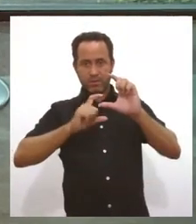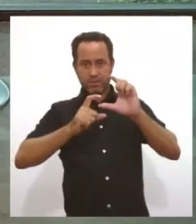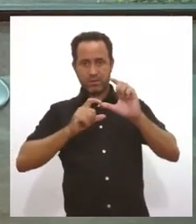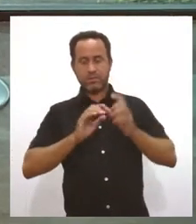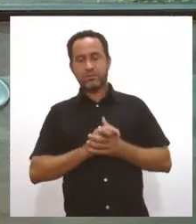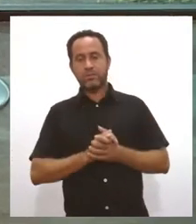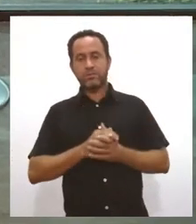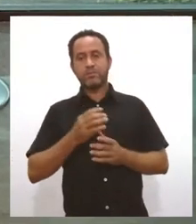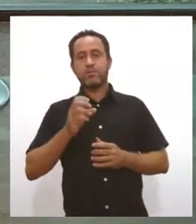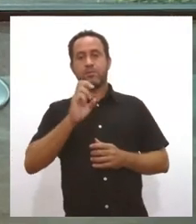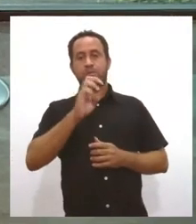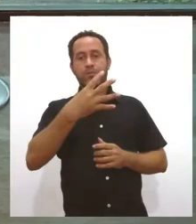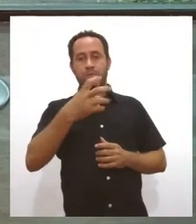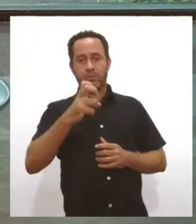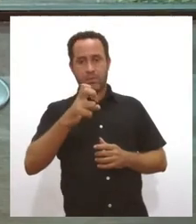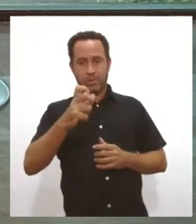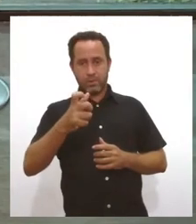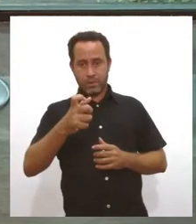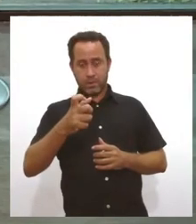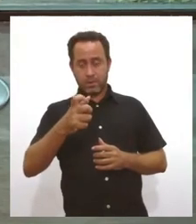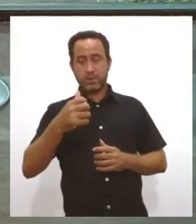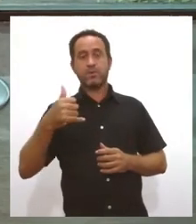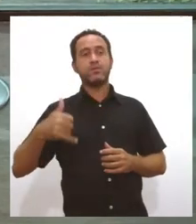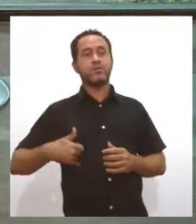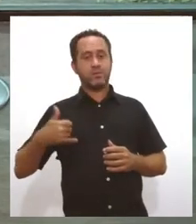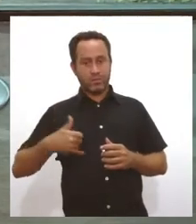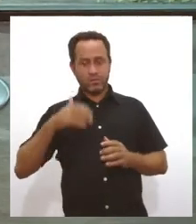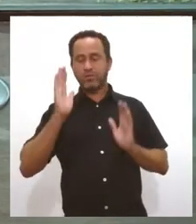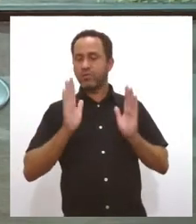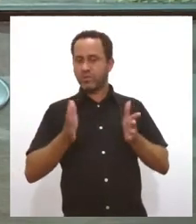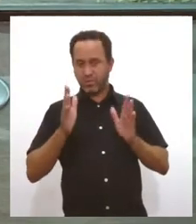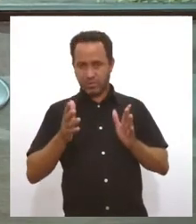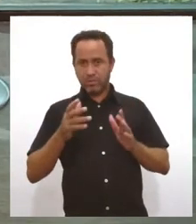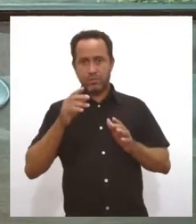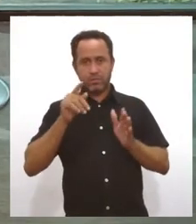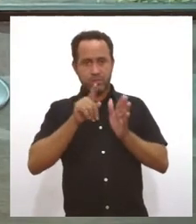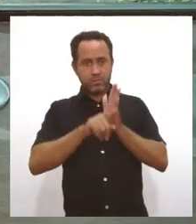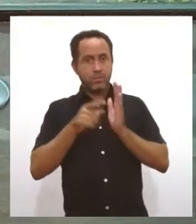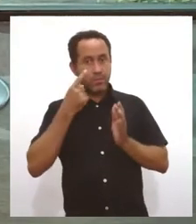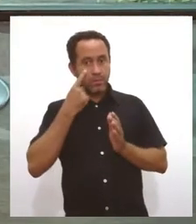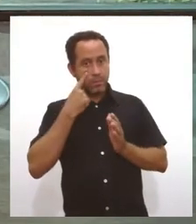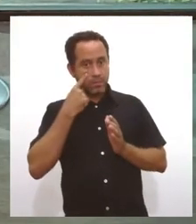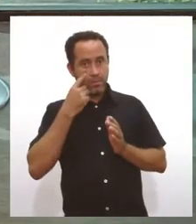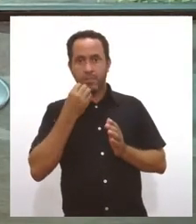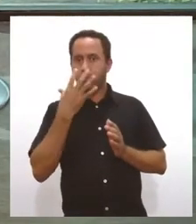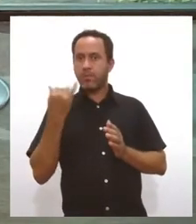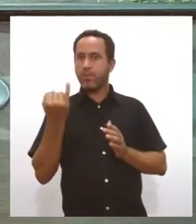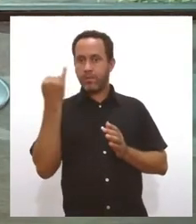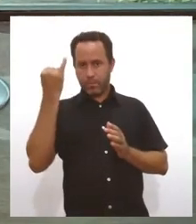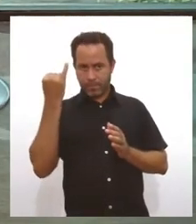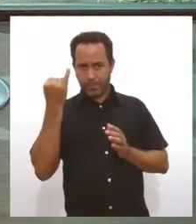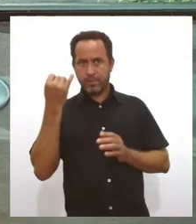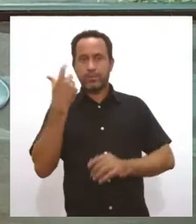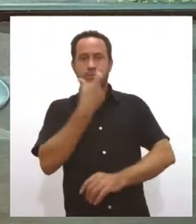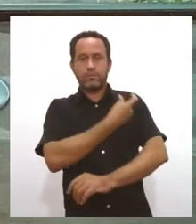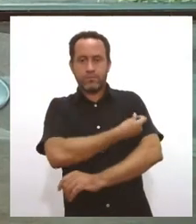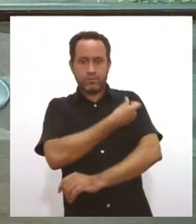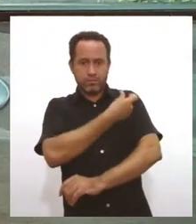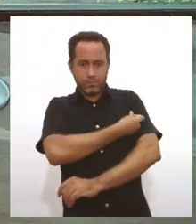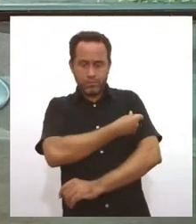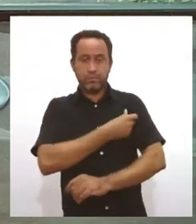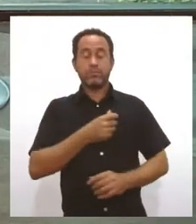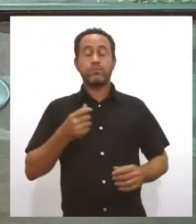crianças já estão em teste com relação à vacina. Isso é muito importante porque a gente